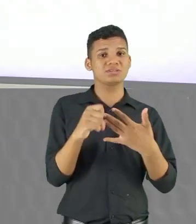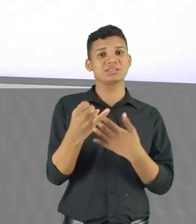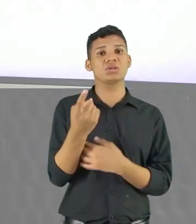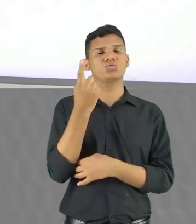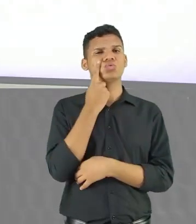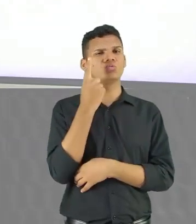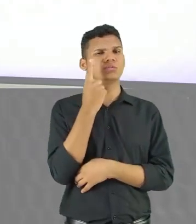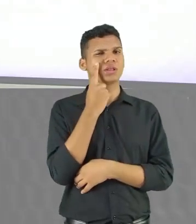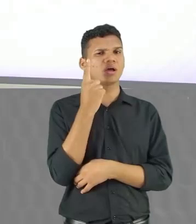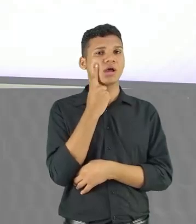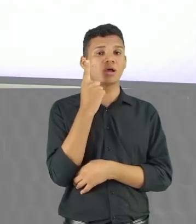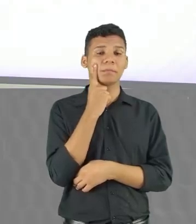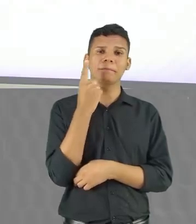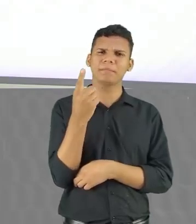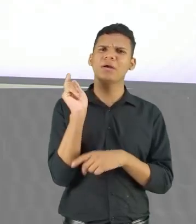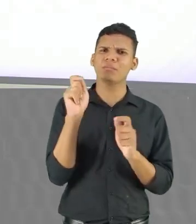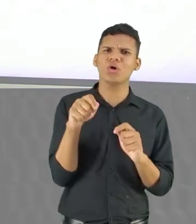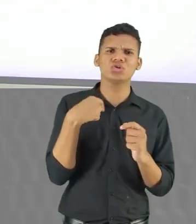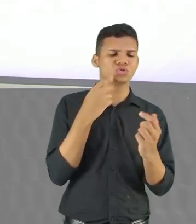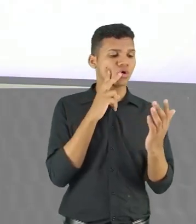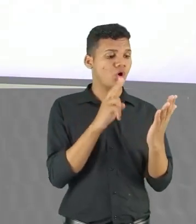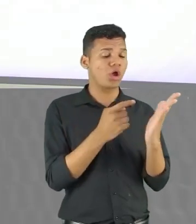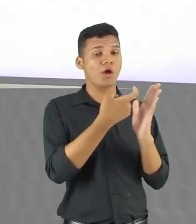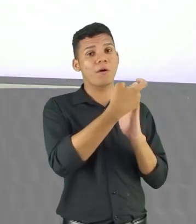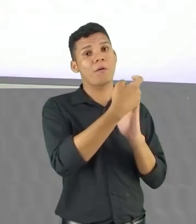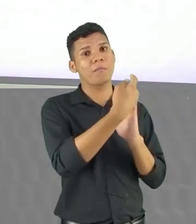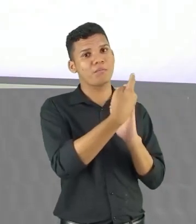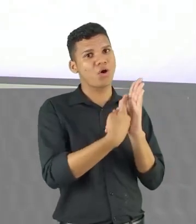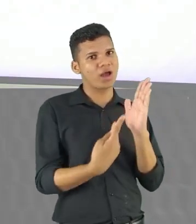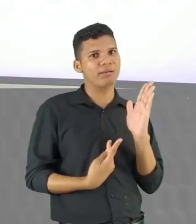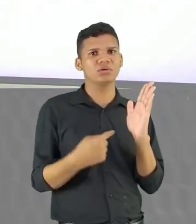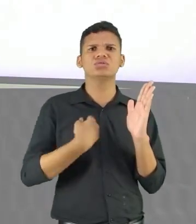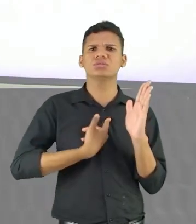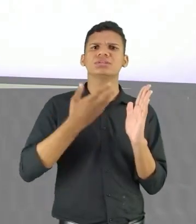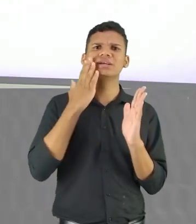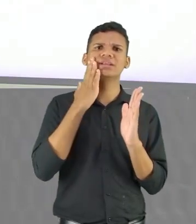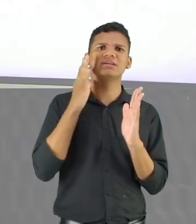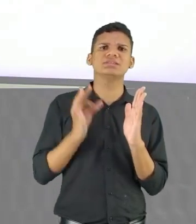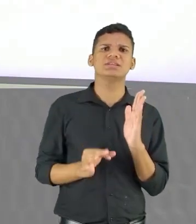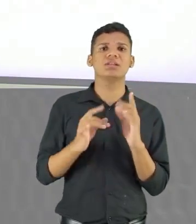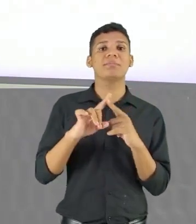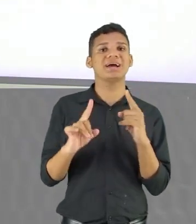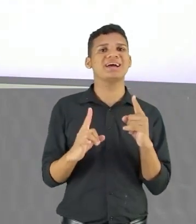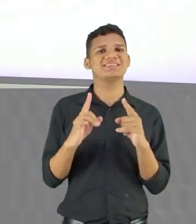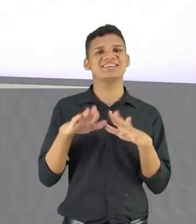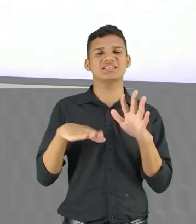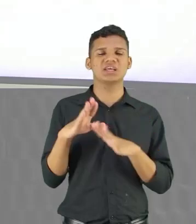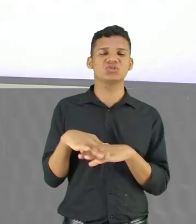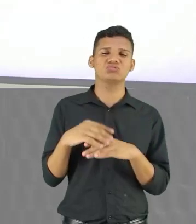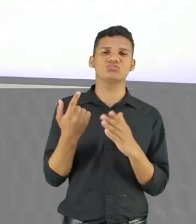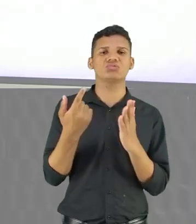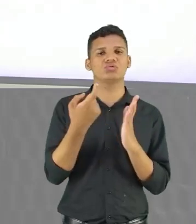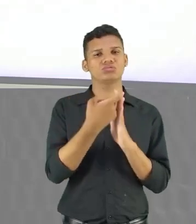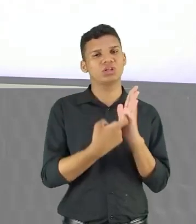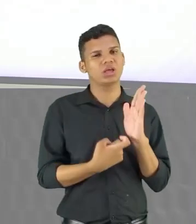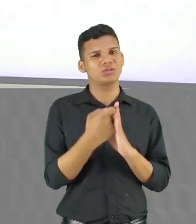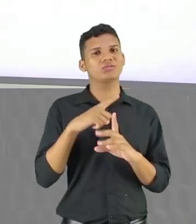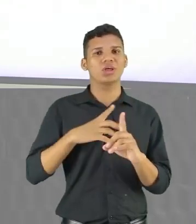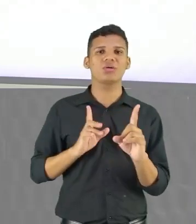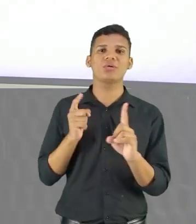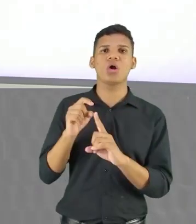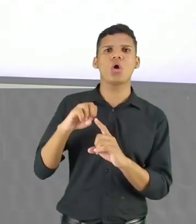dúvida Voltem lá No nosso poema Para a gente poder Entender de fato Quando é um texto Mais objetivo Um texto de